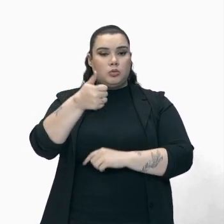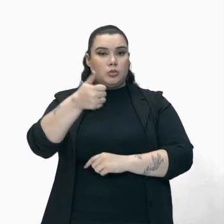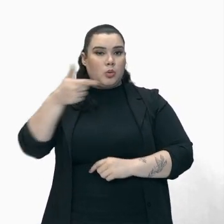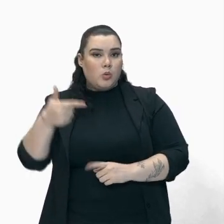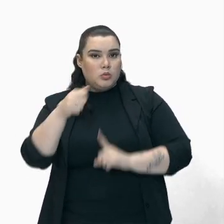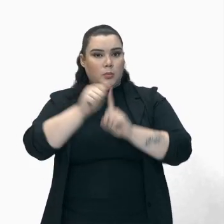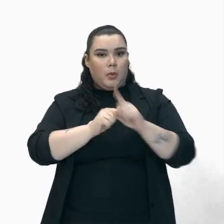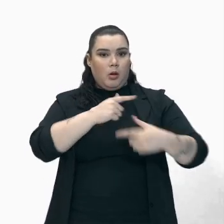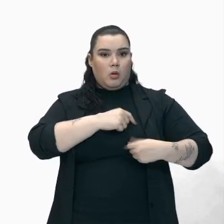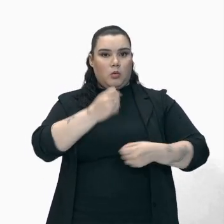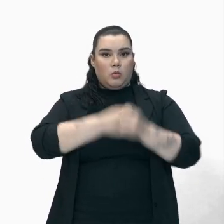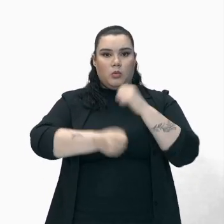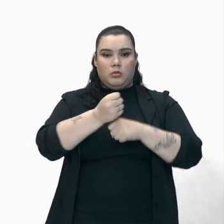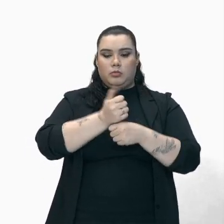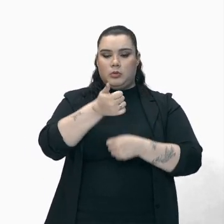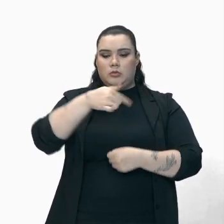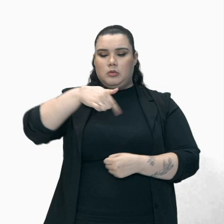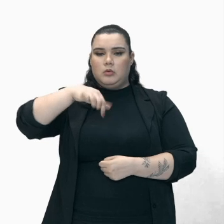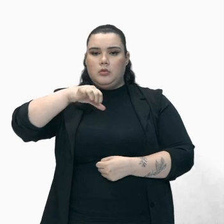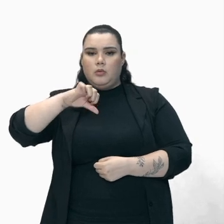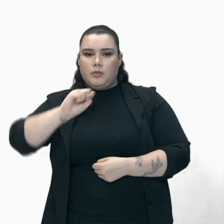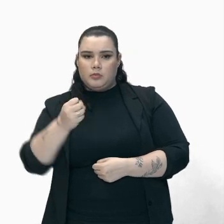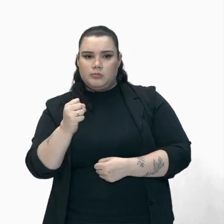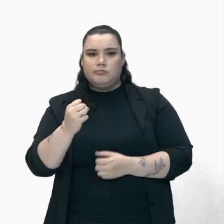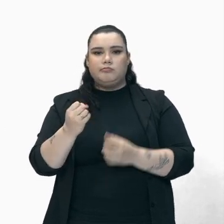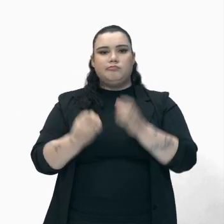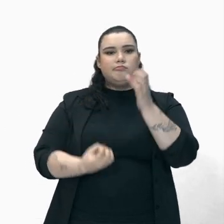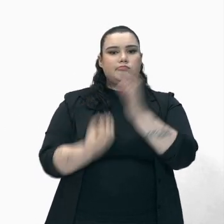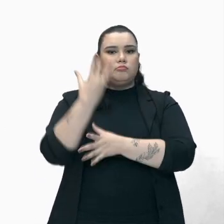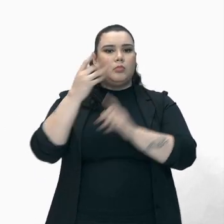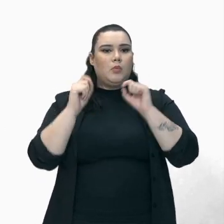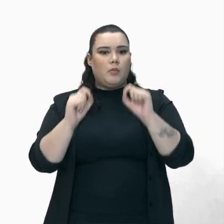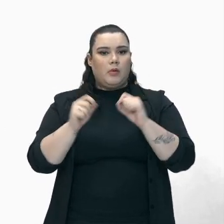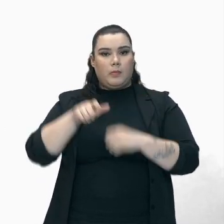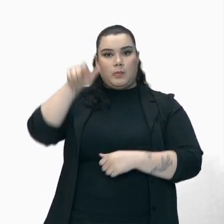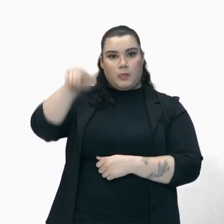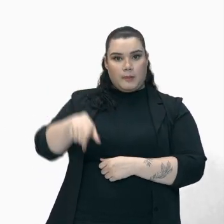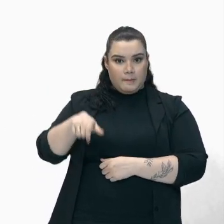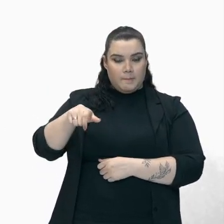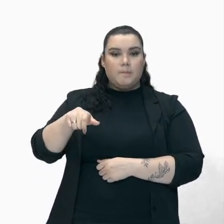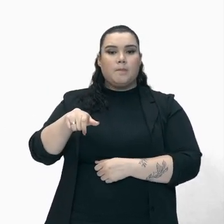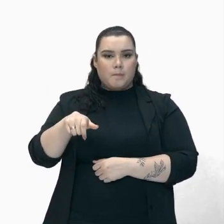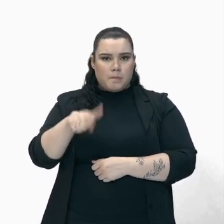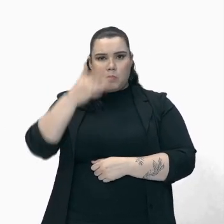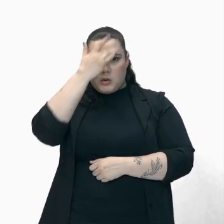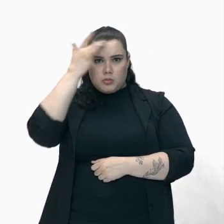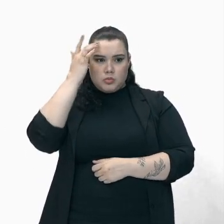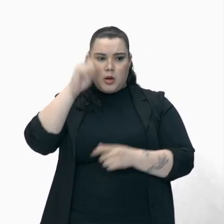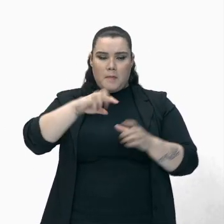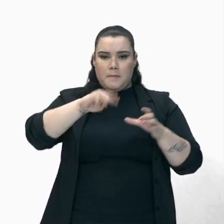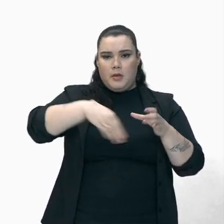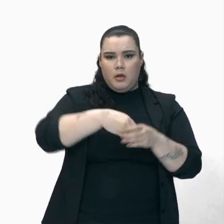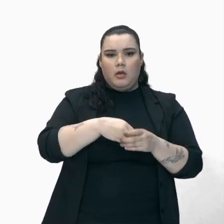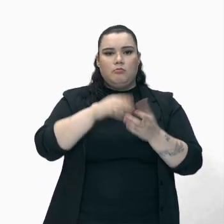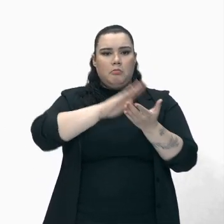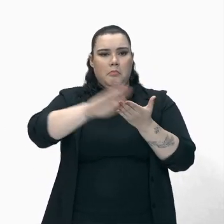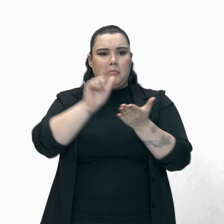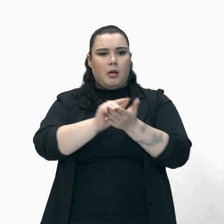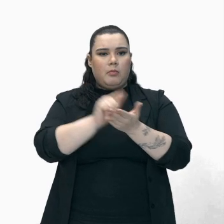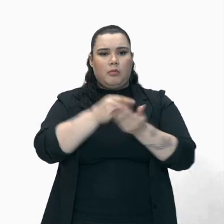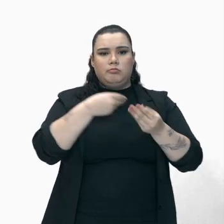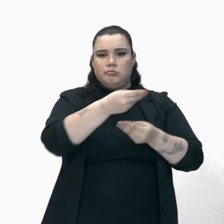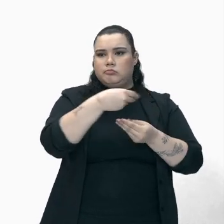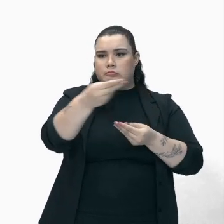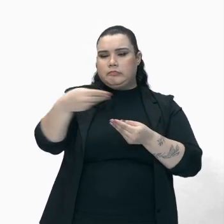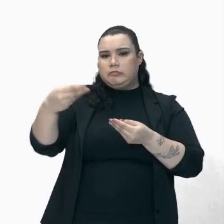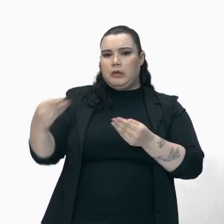Precipitou-se Quando alguns De seus membros Distribuindo panfletos Na porta das igrejas E